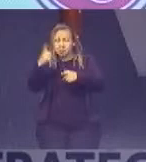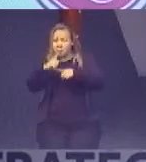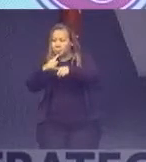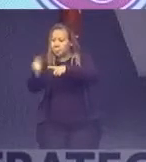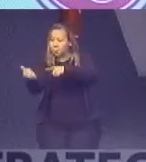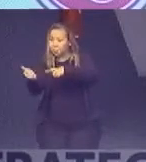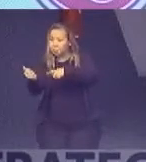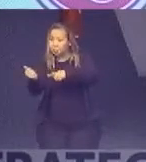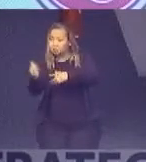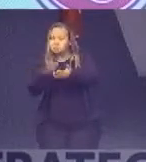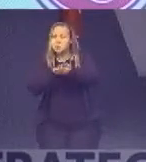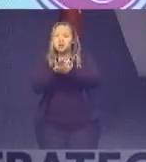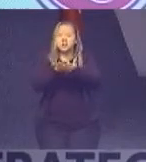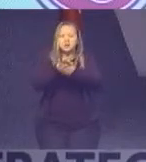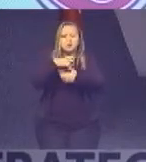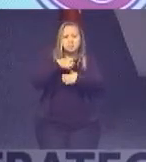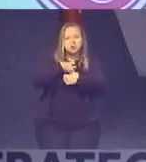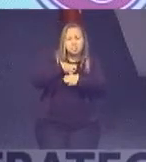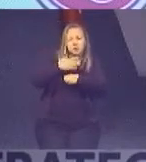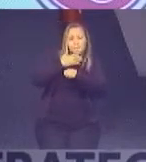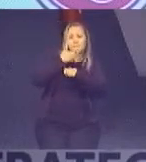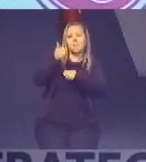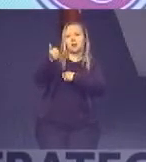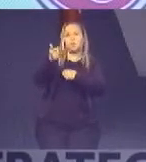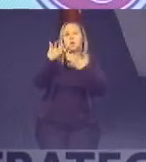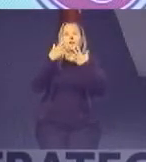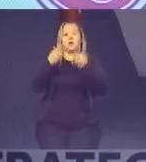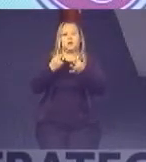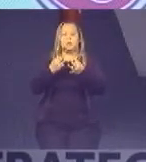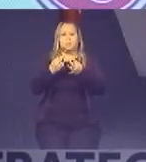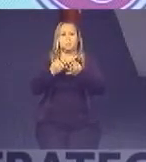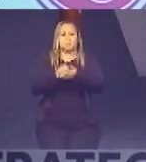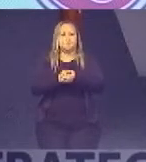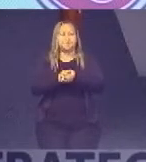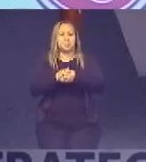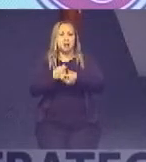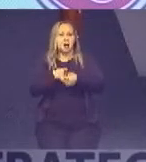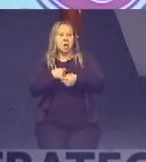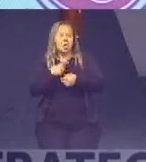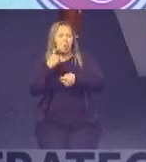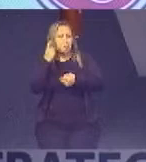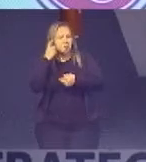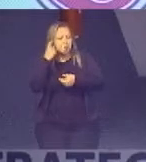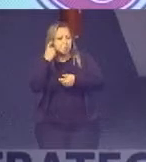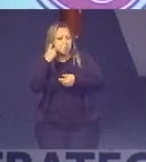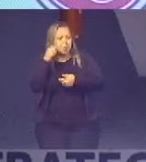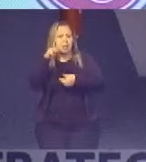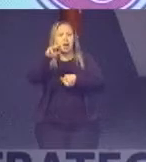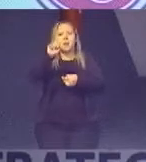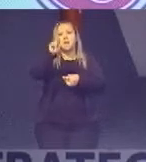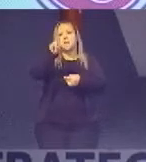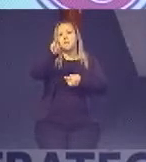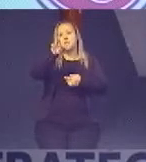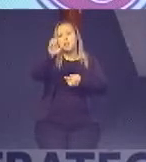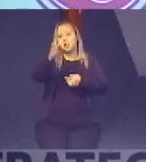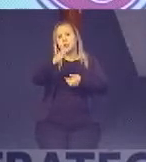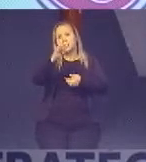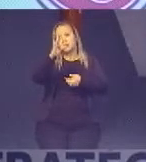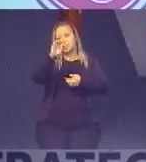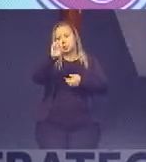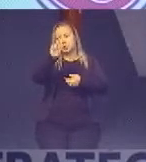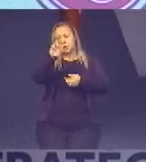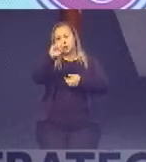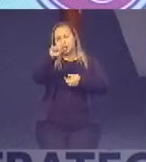melhor e mais feliz. E eu não vou buscar só em Madre Teresa de Calcutá. Em tudo que foi dito aqui inicialmente